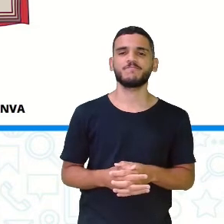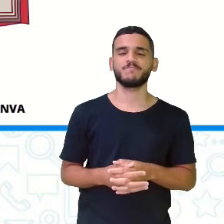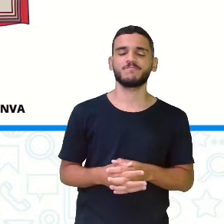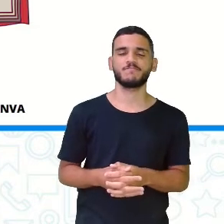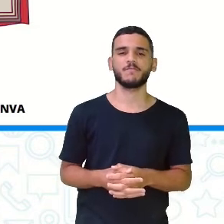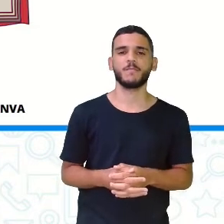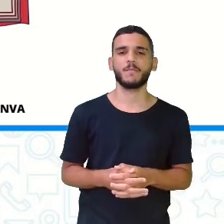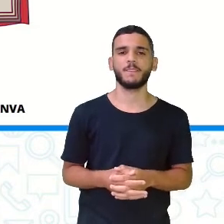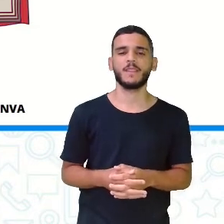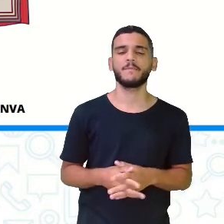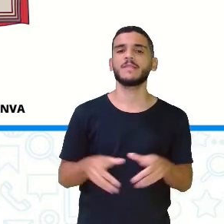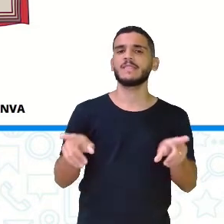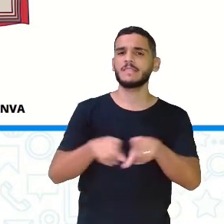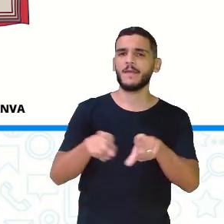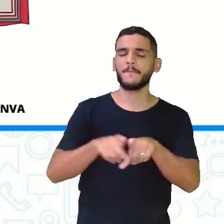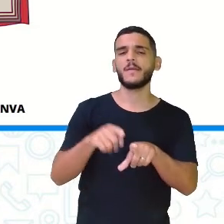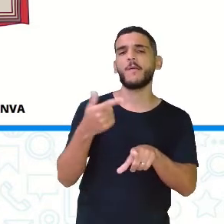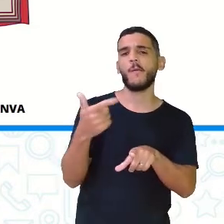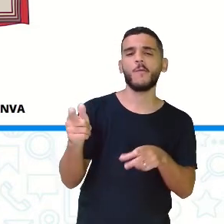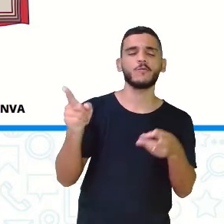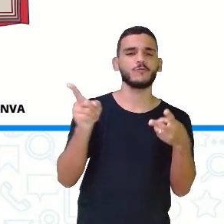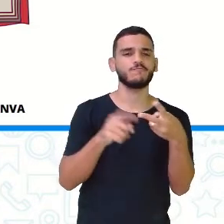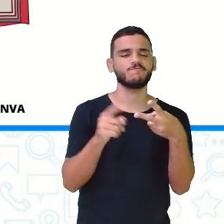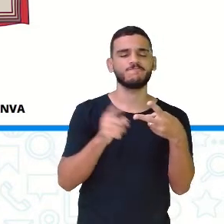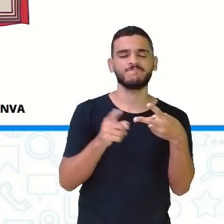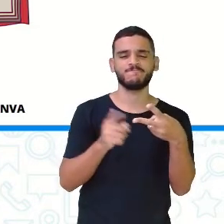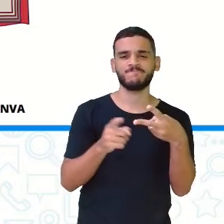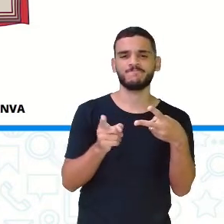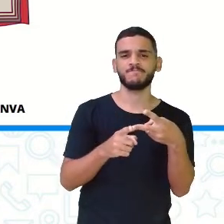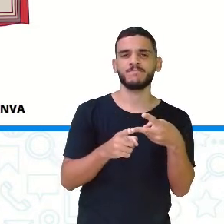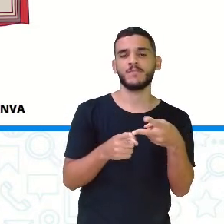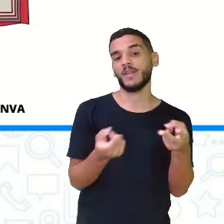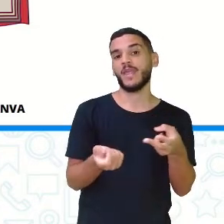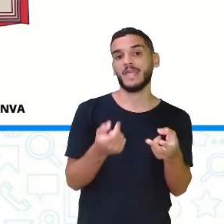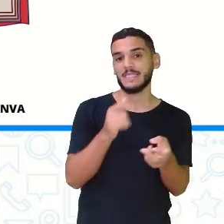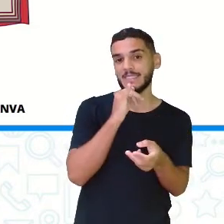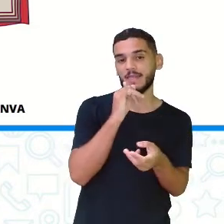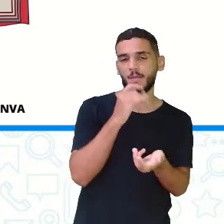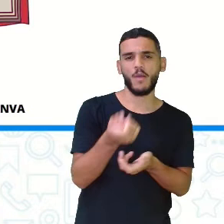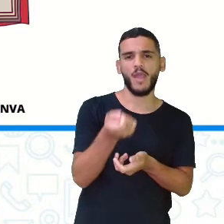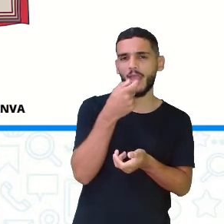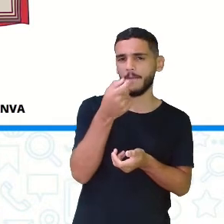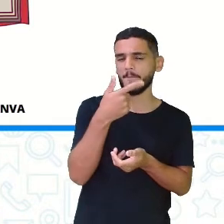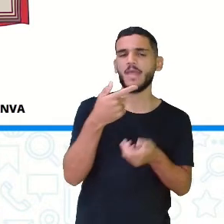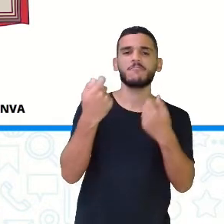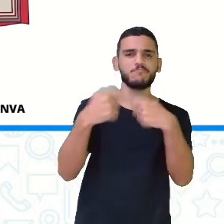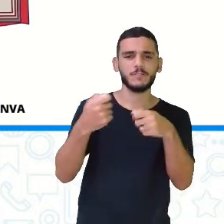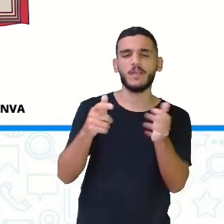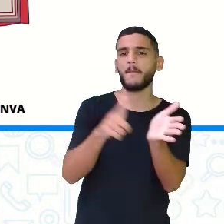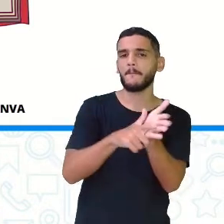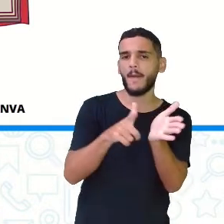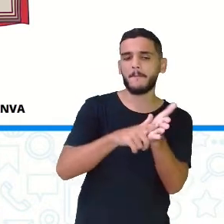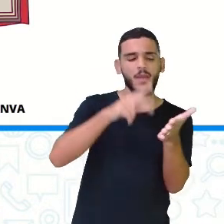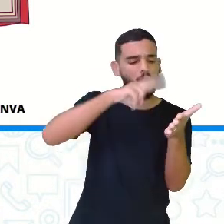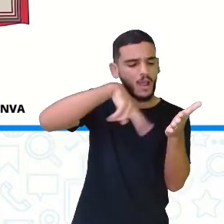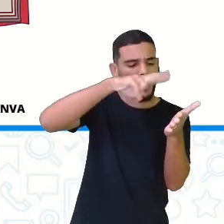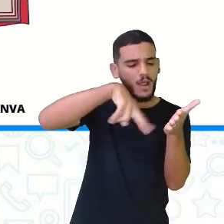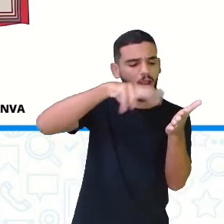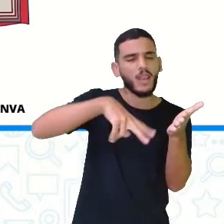a passo. A gente também usa no nosso dia a dia. Toma remédio, precisa da bula, não é? Do